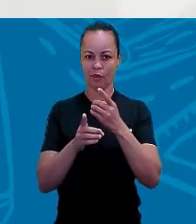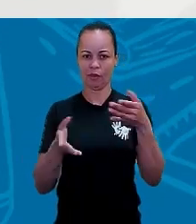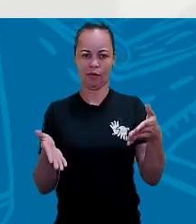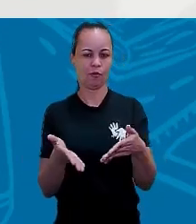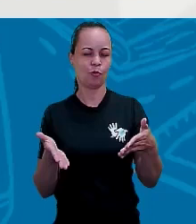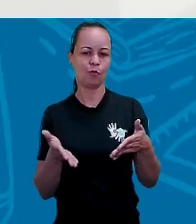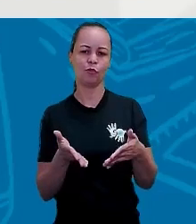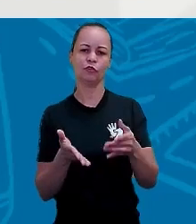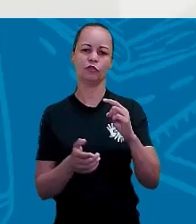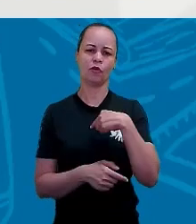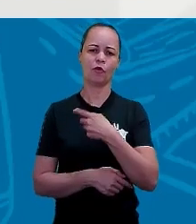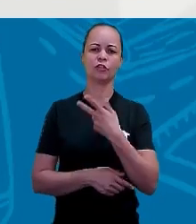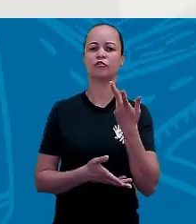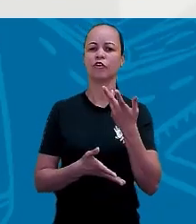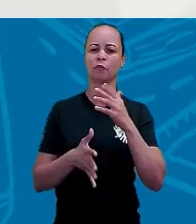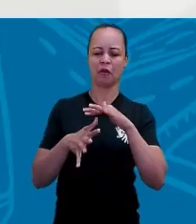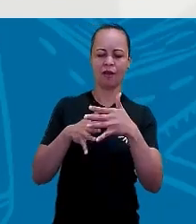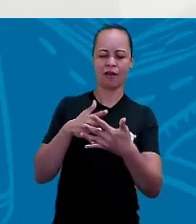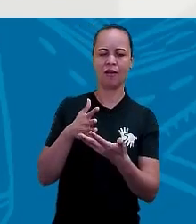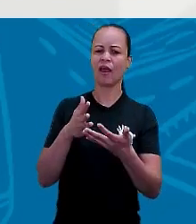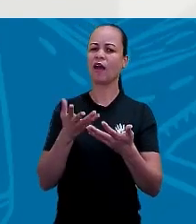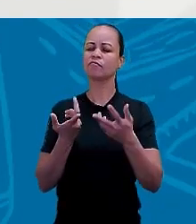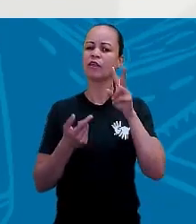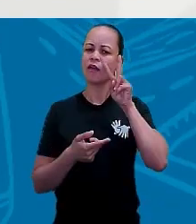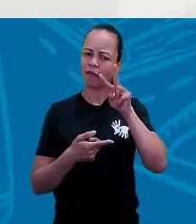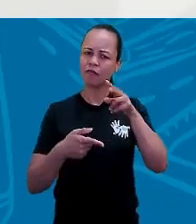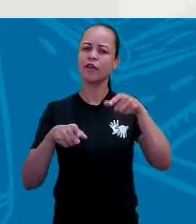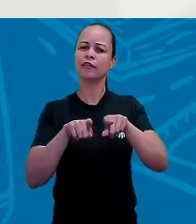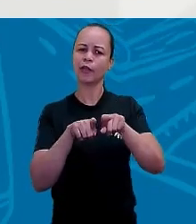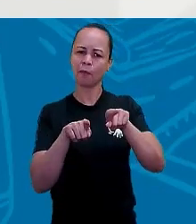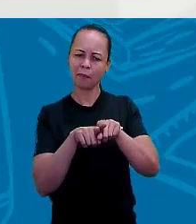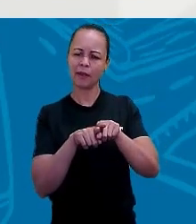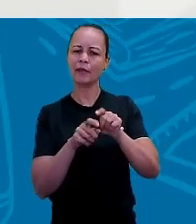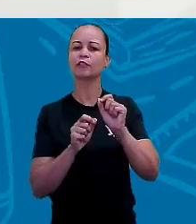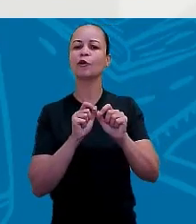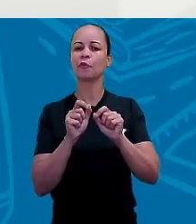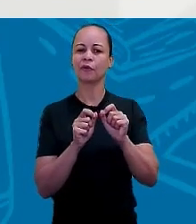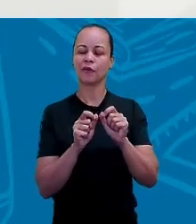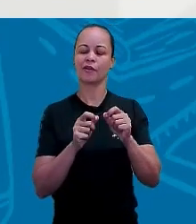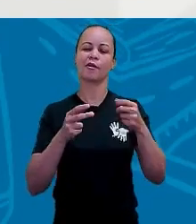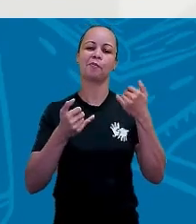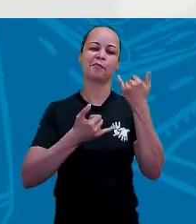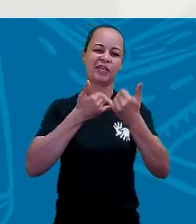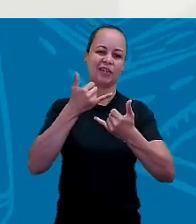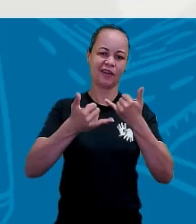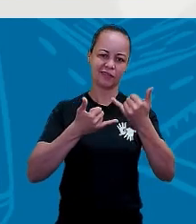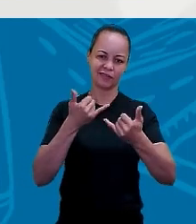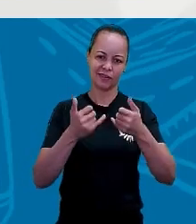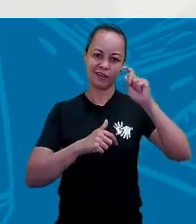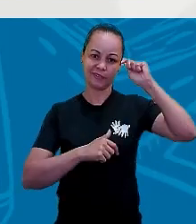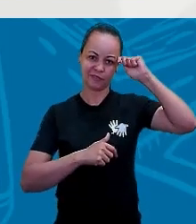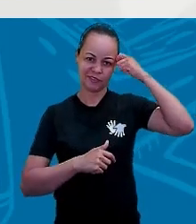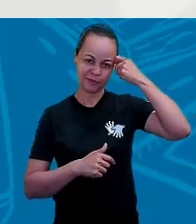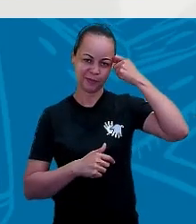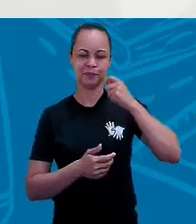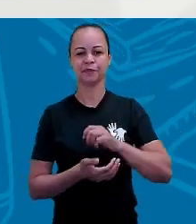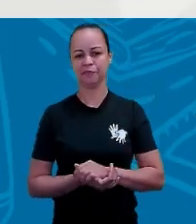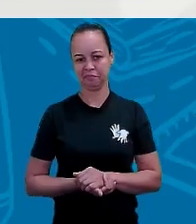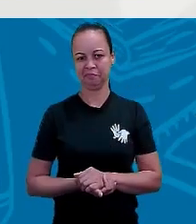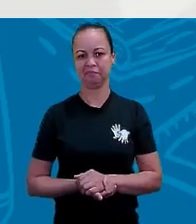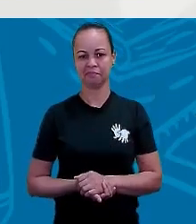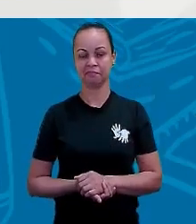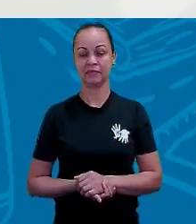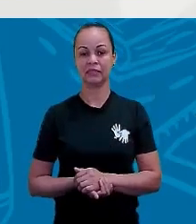a gente vai falar e ver um pouquinho sobre as brincadeiras africanas. É isso